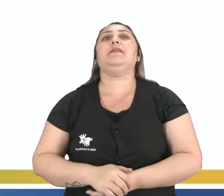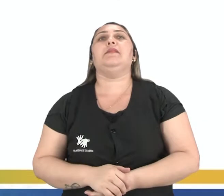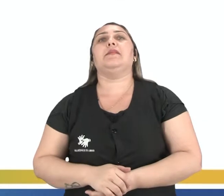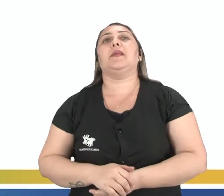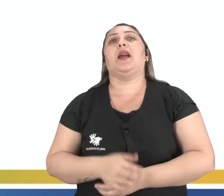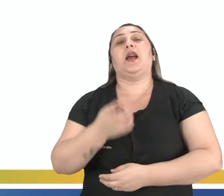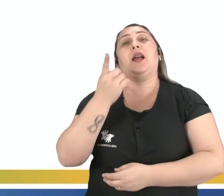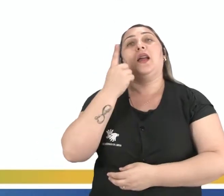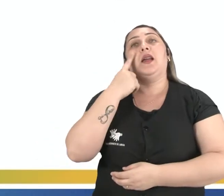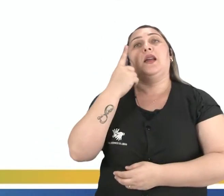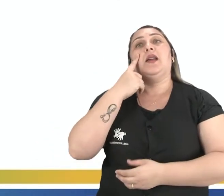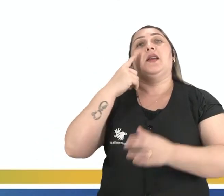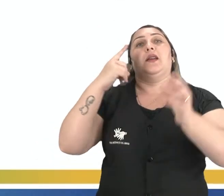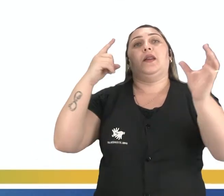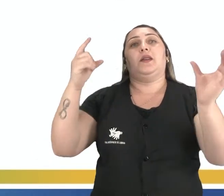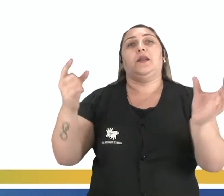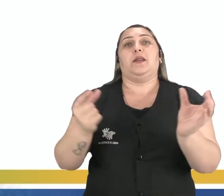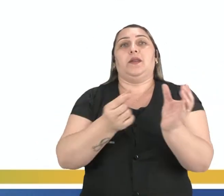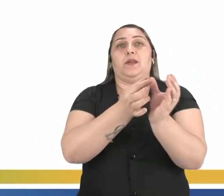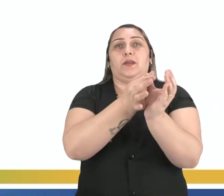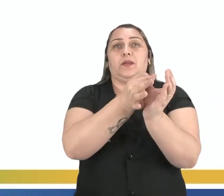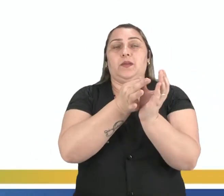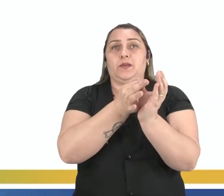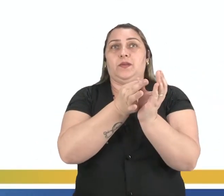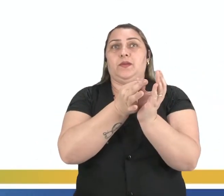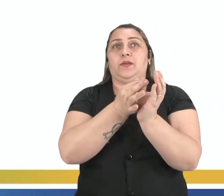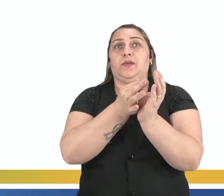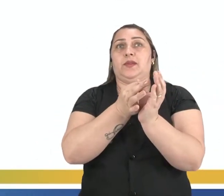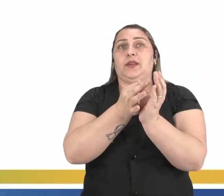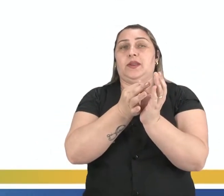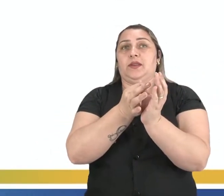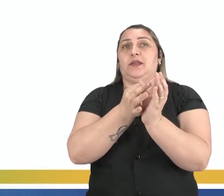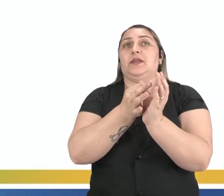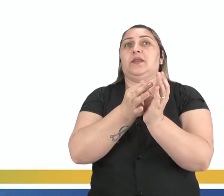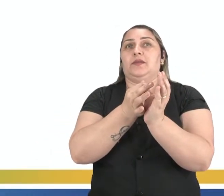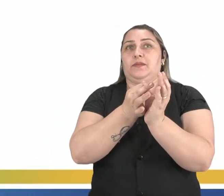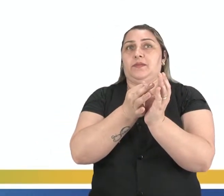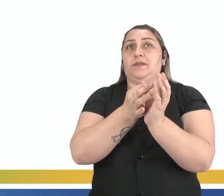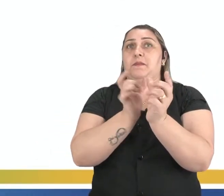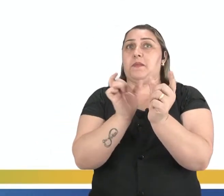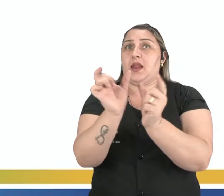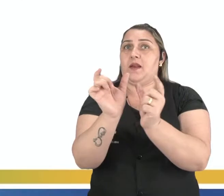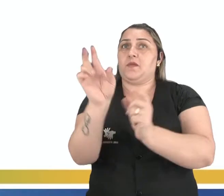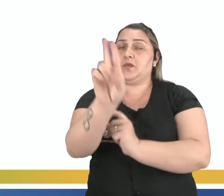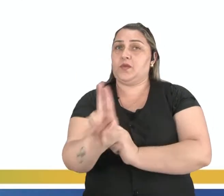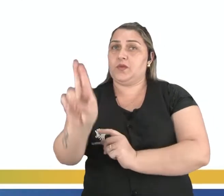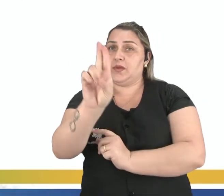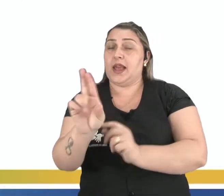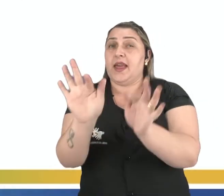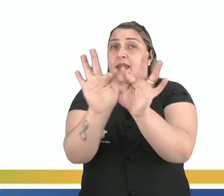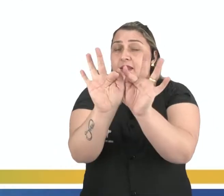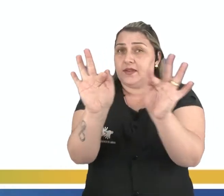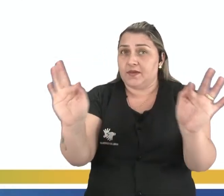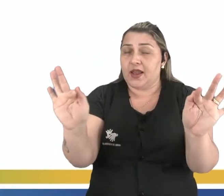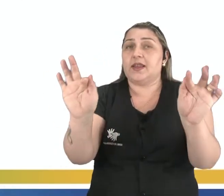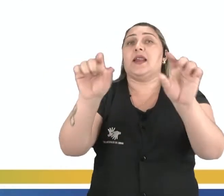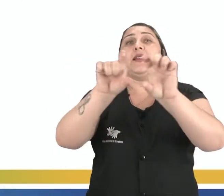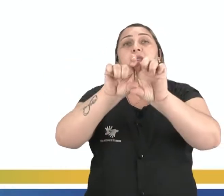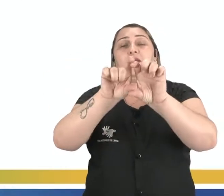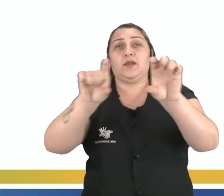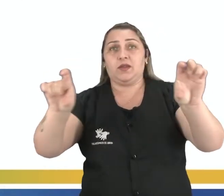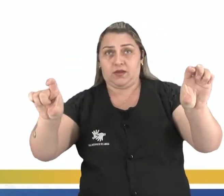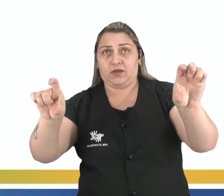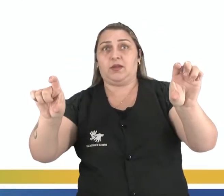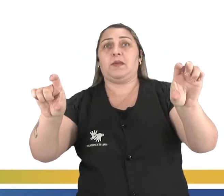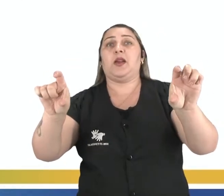Então, as Coordinating Conjunctions nada mais são do que linking words. São palavras usadas nas frases, nas orações, para